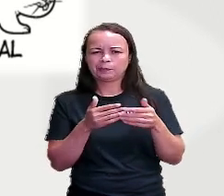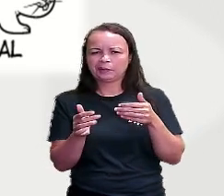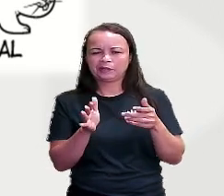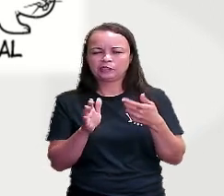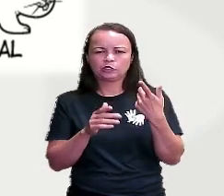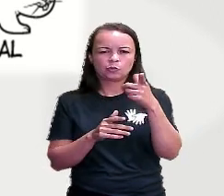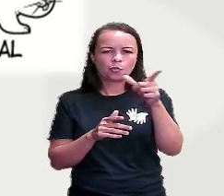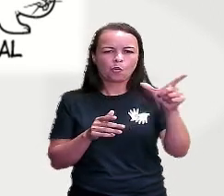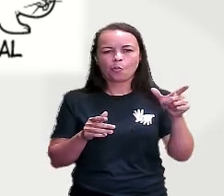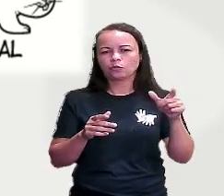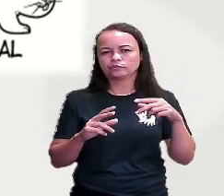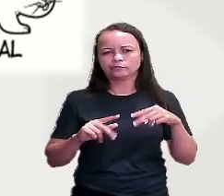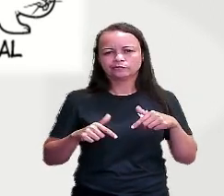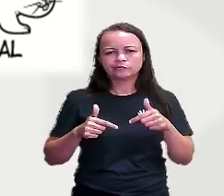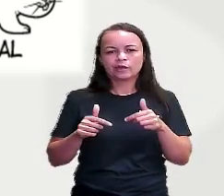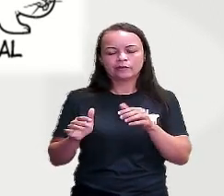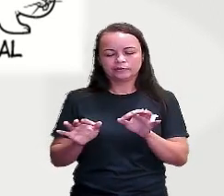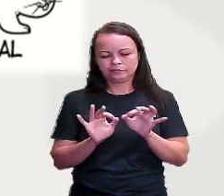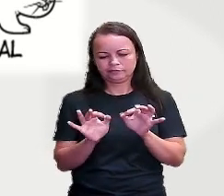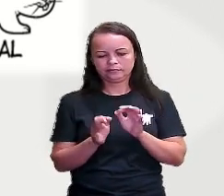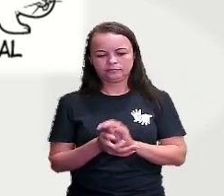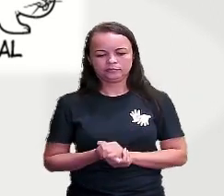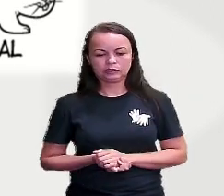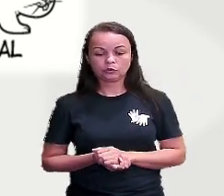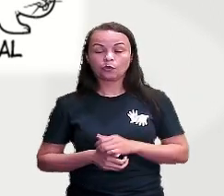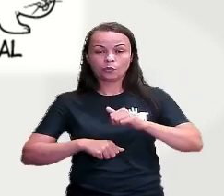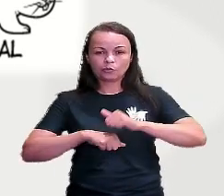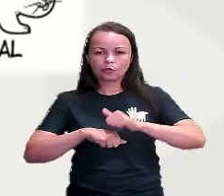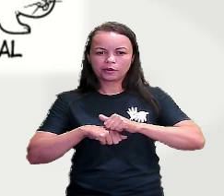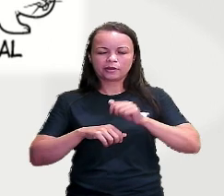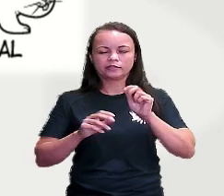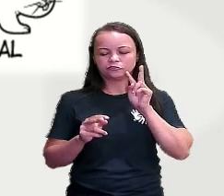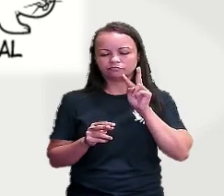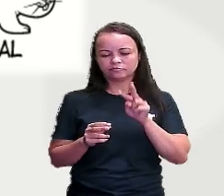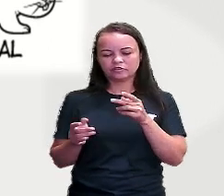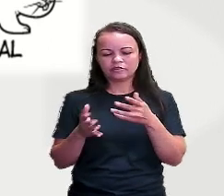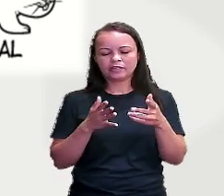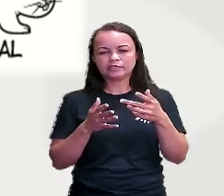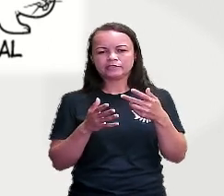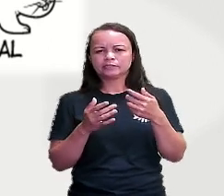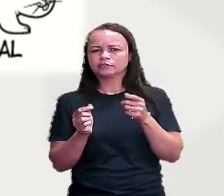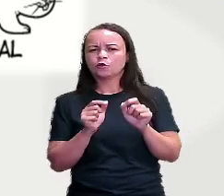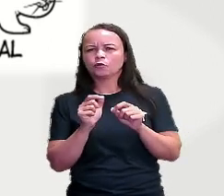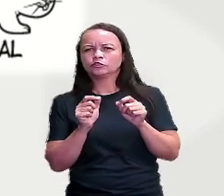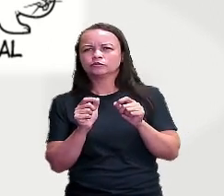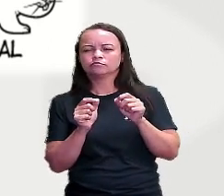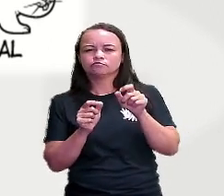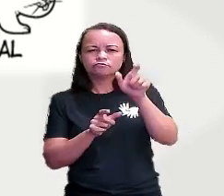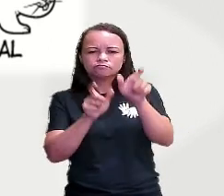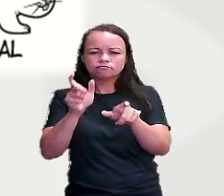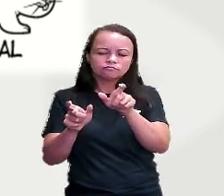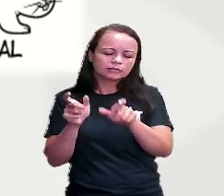concreto, gente, a gente vê, né, esses substantivos, esses objetos, essas pessoas.